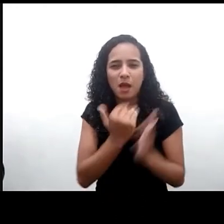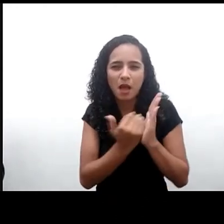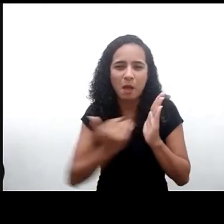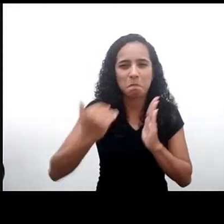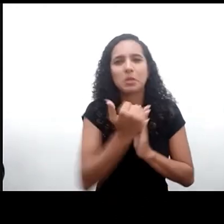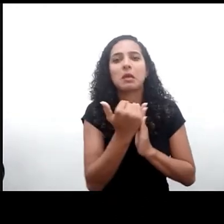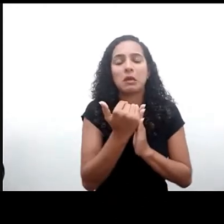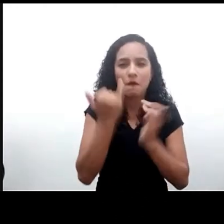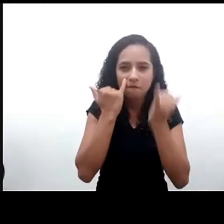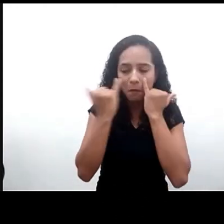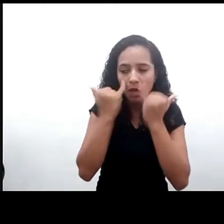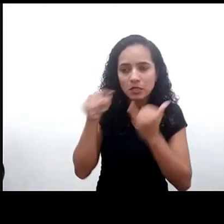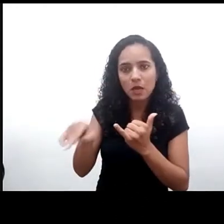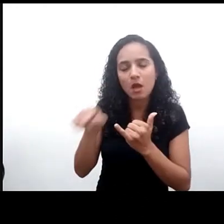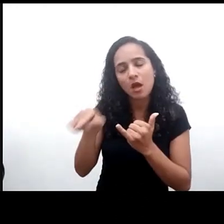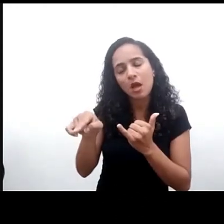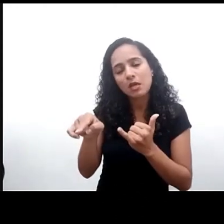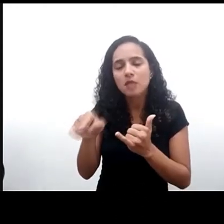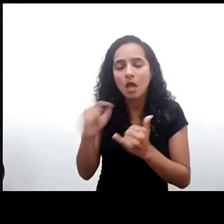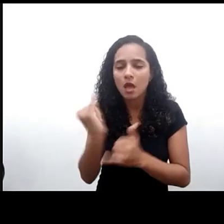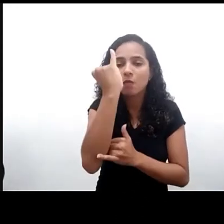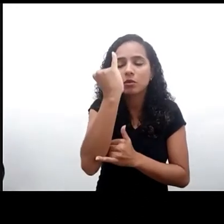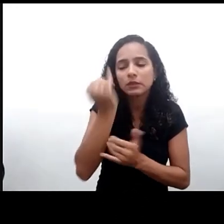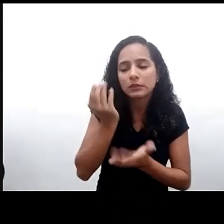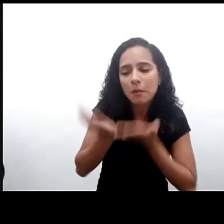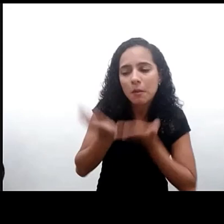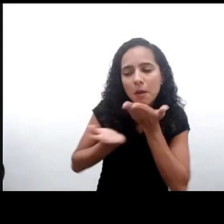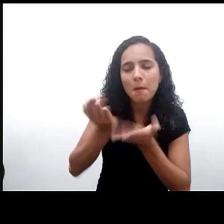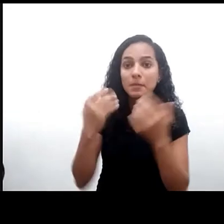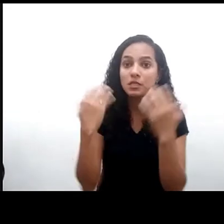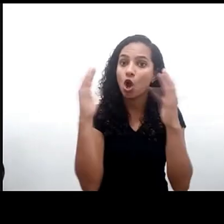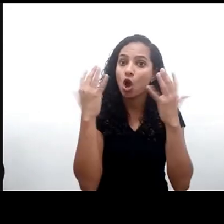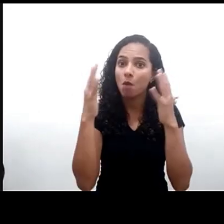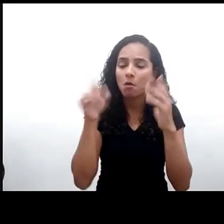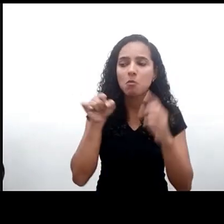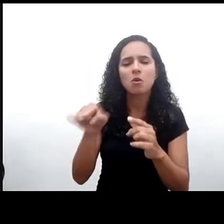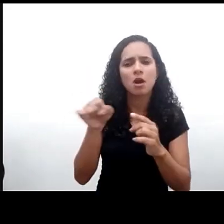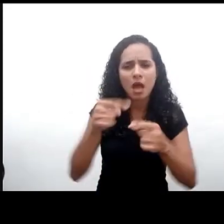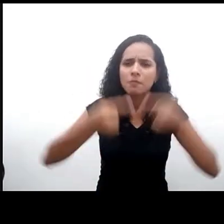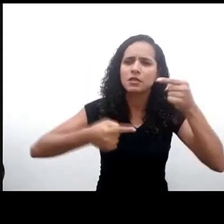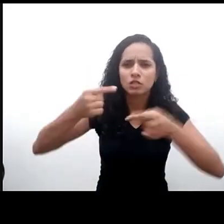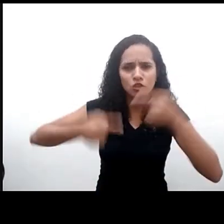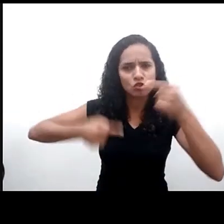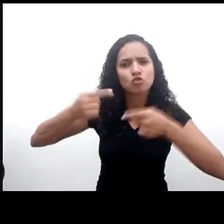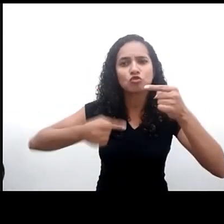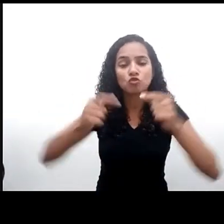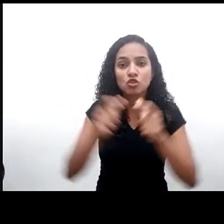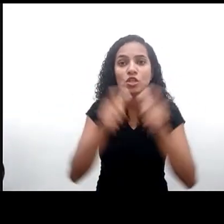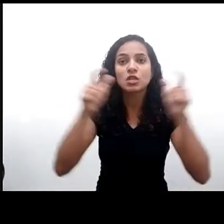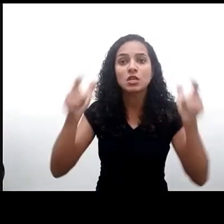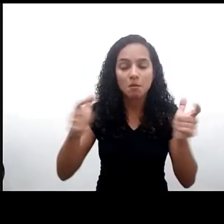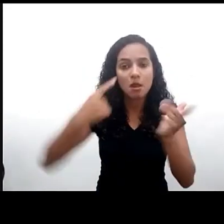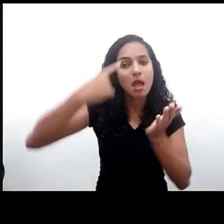crianças esse é um passo fundamental e algo que tem que ser muito comemorado discutido e ampliado enquanto agenda pública